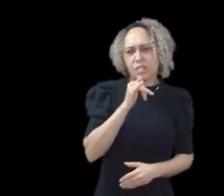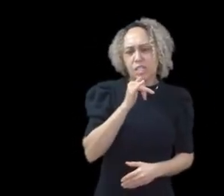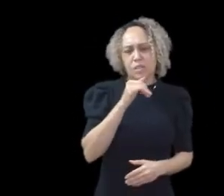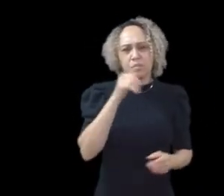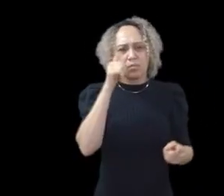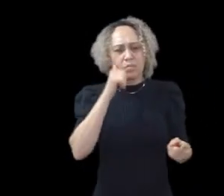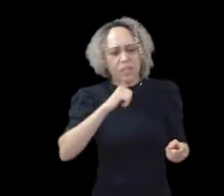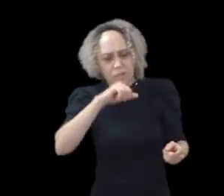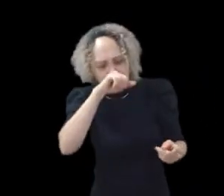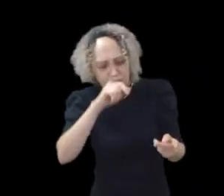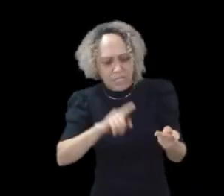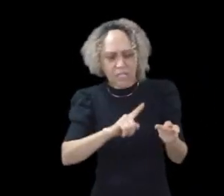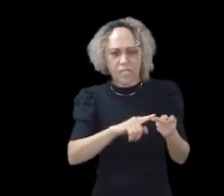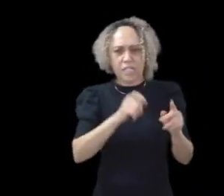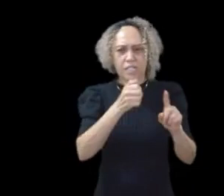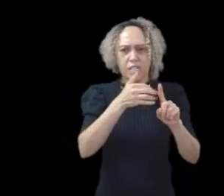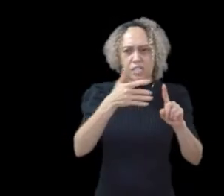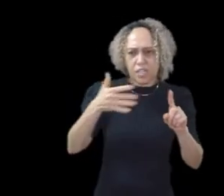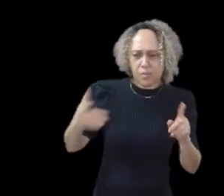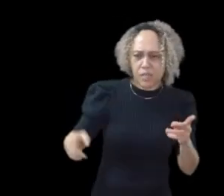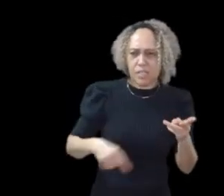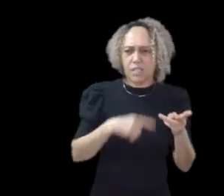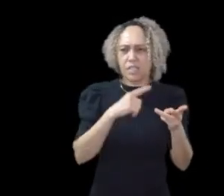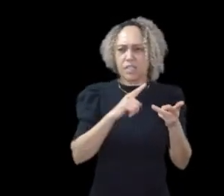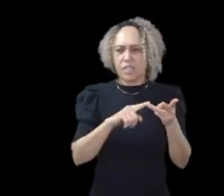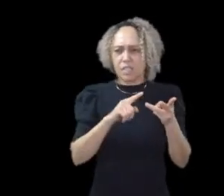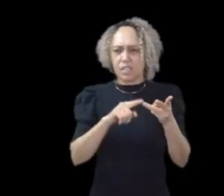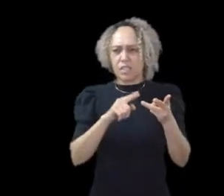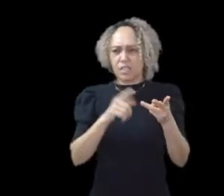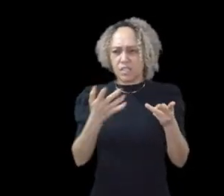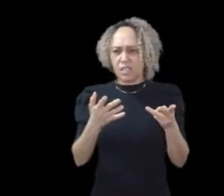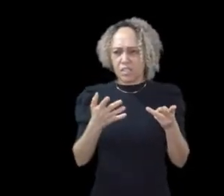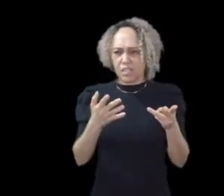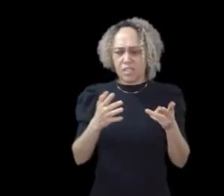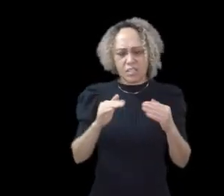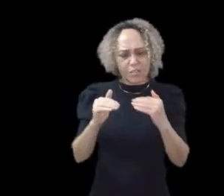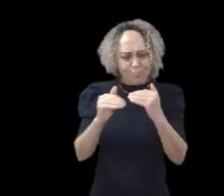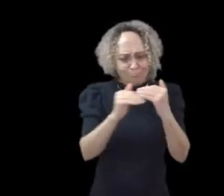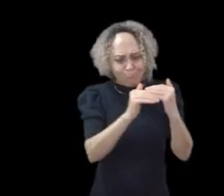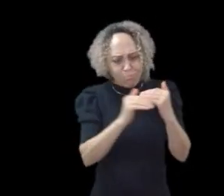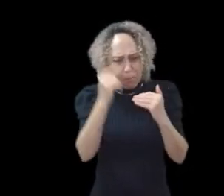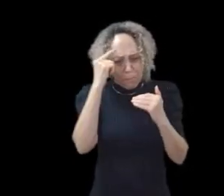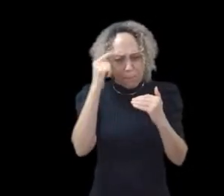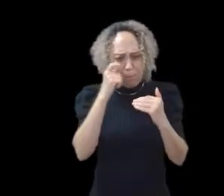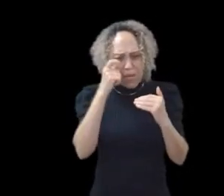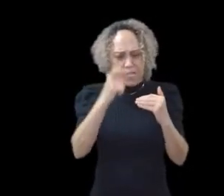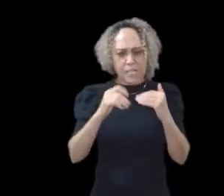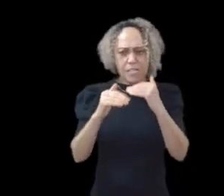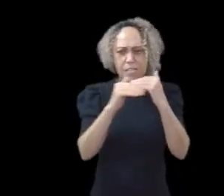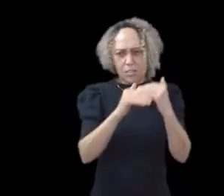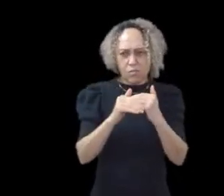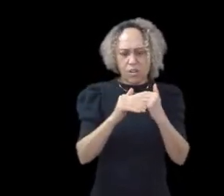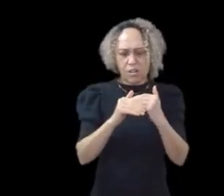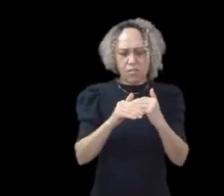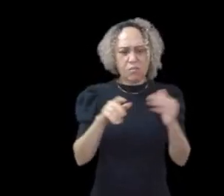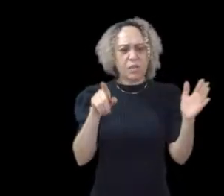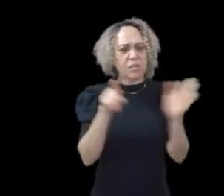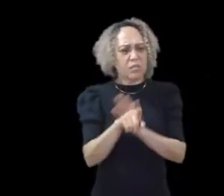até... Tem que ter algo que faça o mal, uma dessas coisas todas. E qual é o meu era o que antigamente? Era o trabalho?